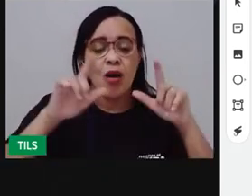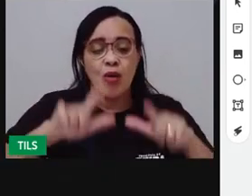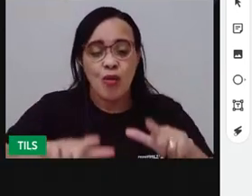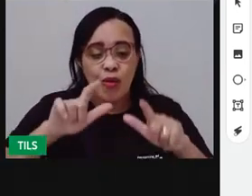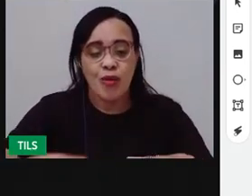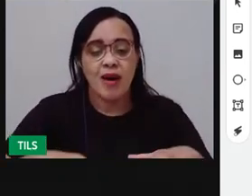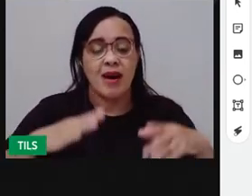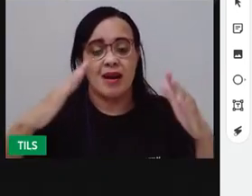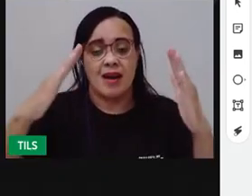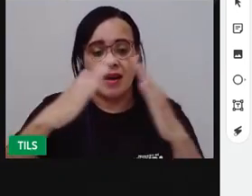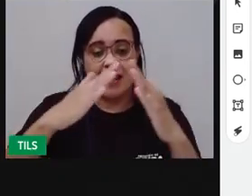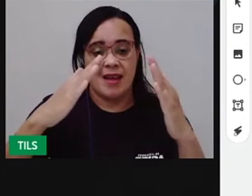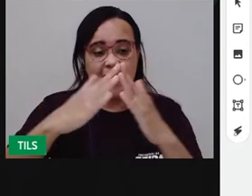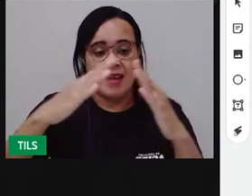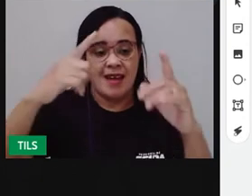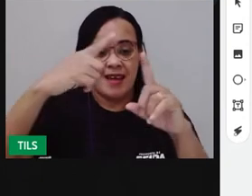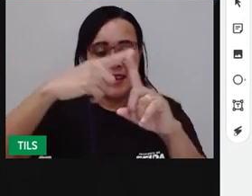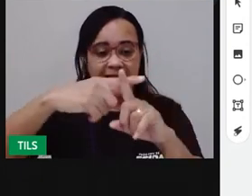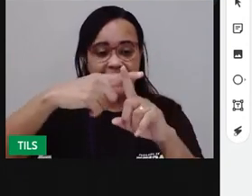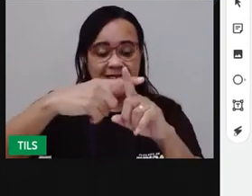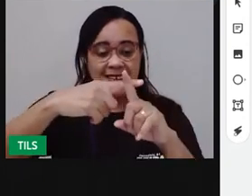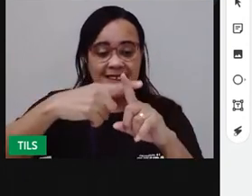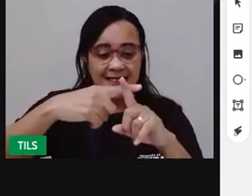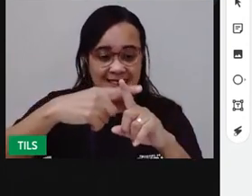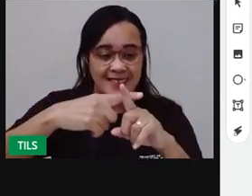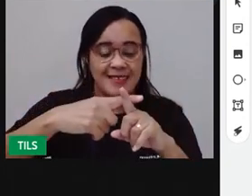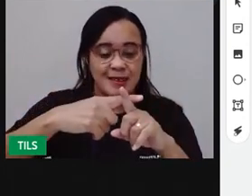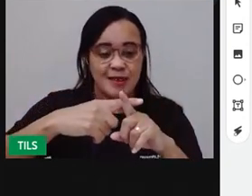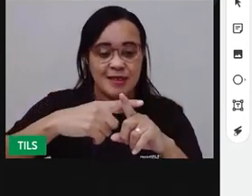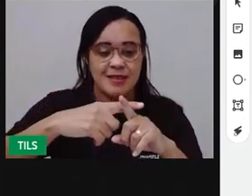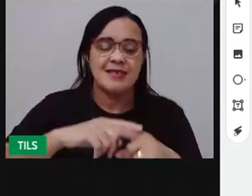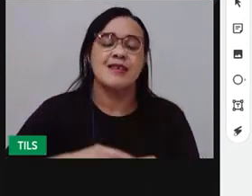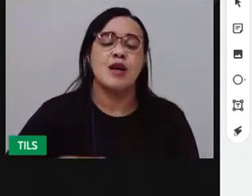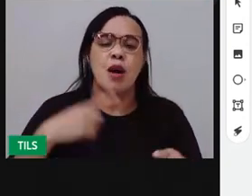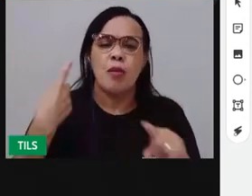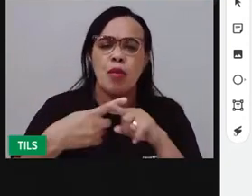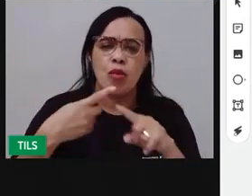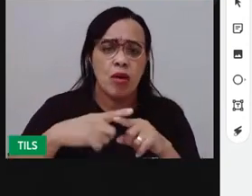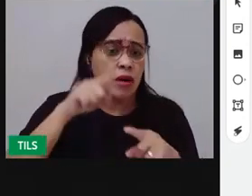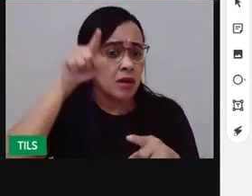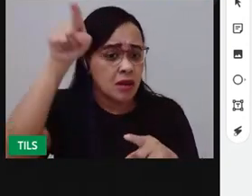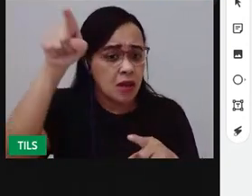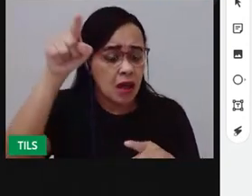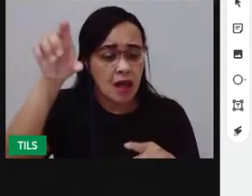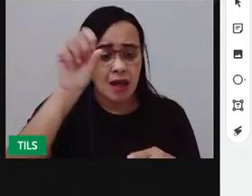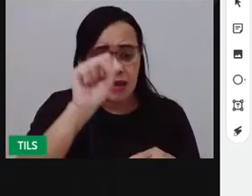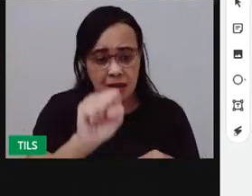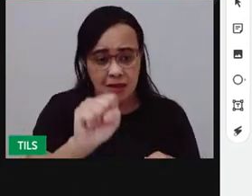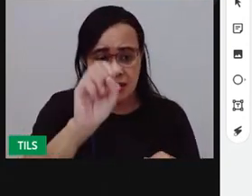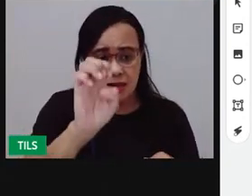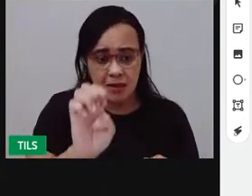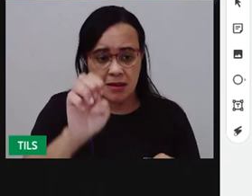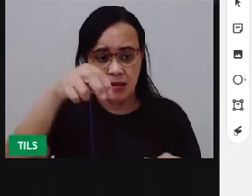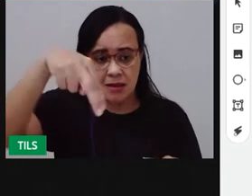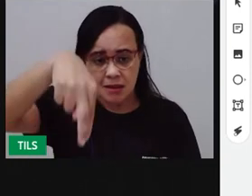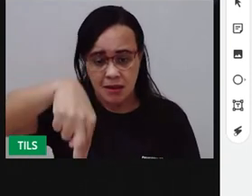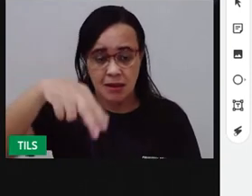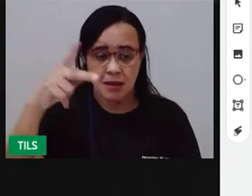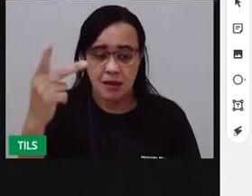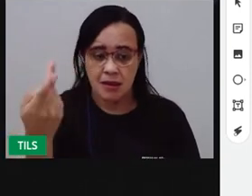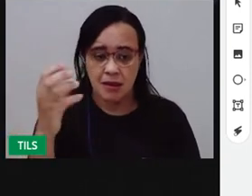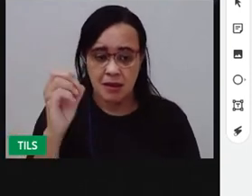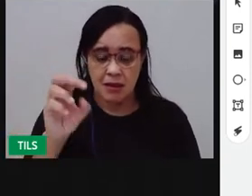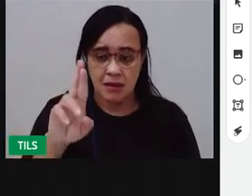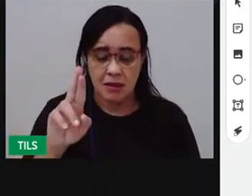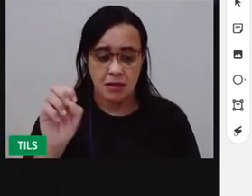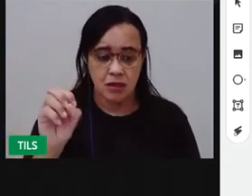Passos, que é uma igreja que já tem mais de 50 anos. Ela é uma igreja muito conhecida aqui na cidade. fica